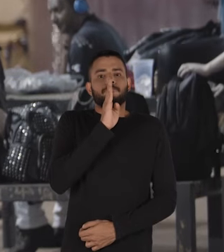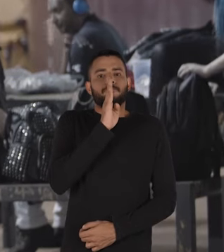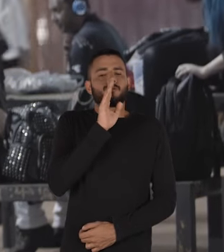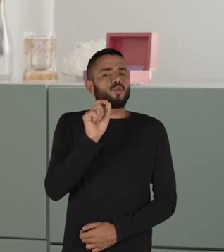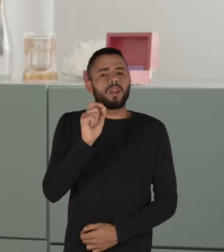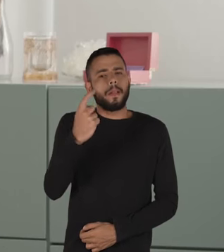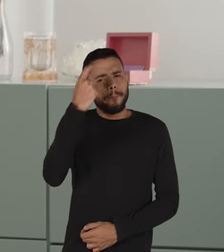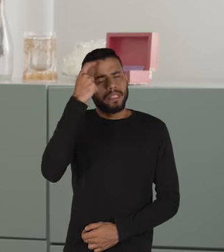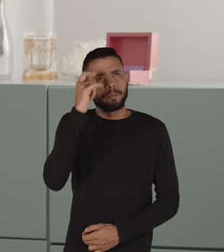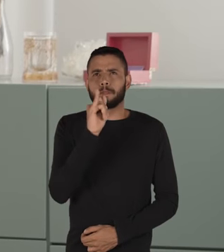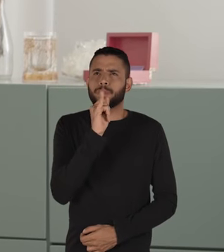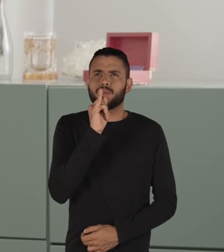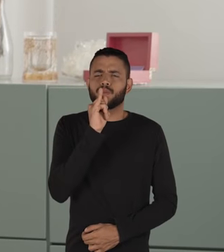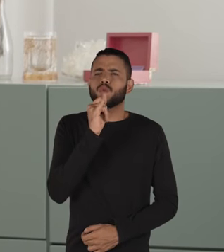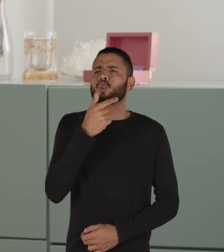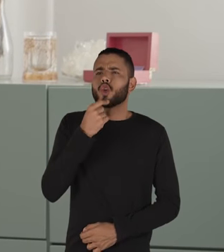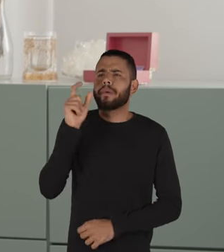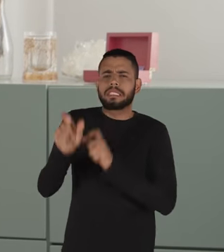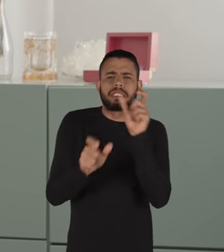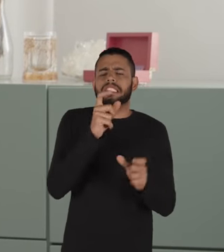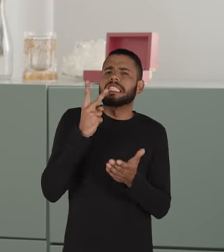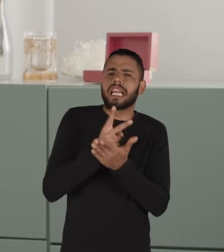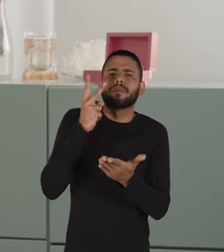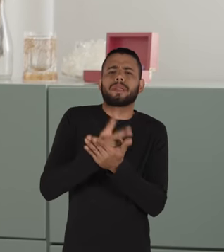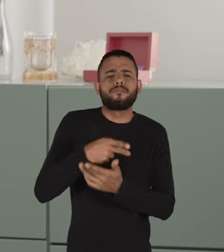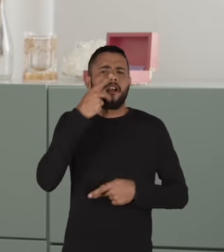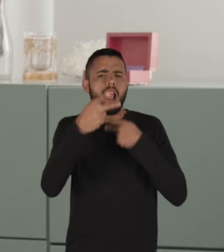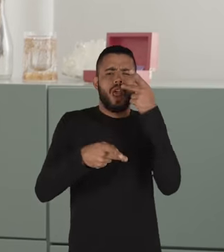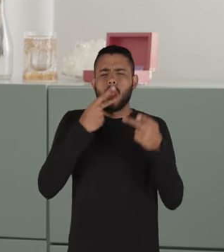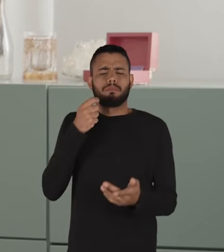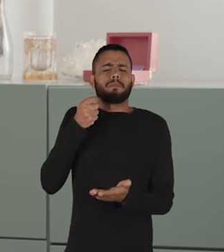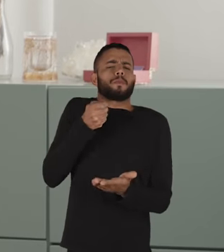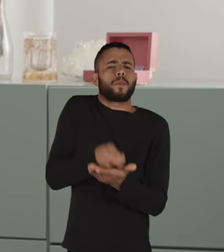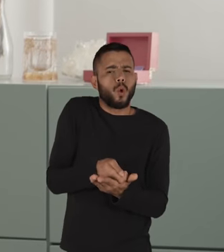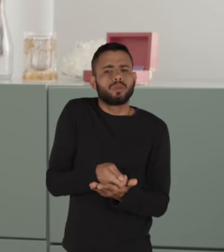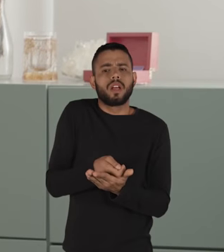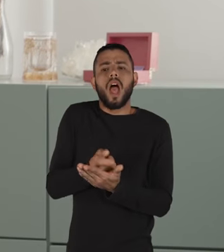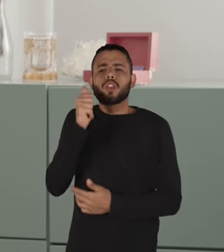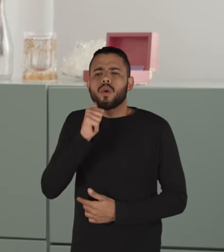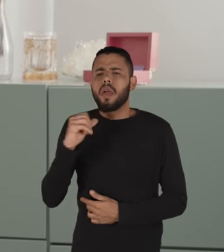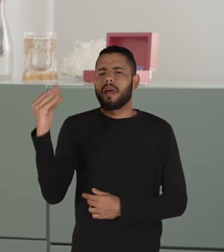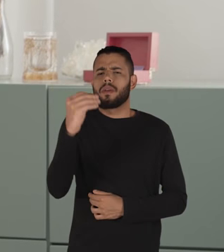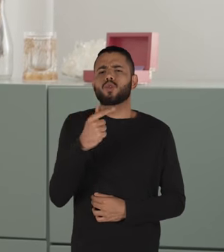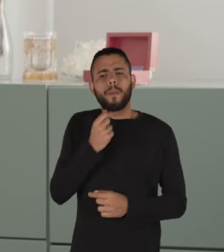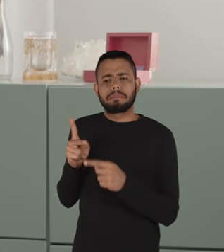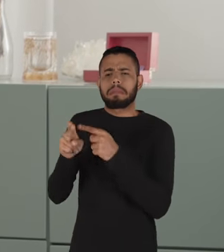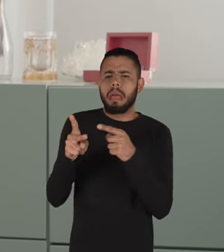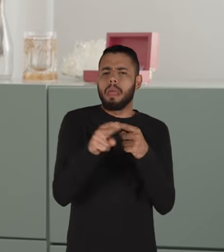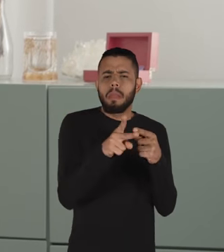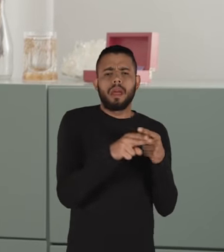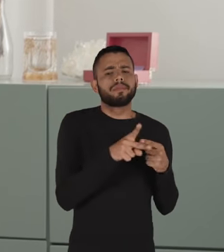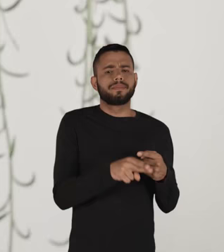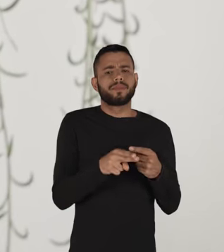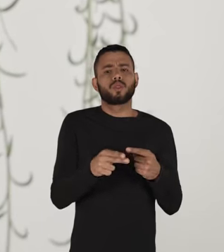homens é pensar, bom, os homens estão o tempo todo falando, se impondo, interrompendo as mulheres em tudo que